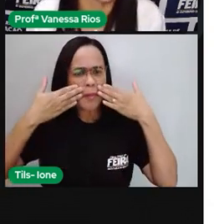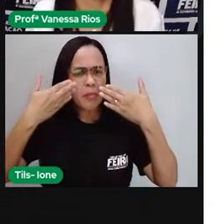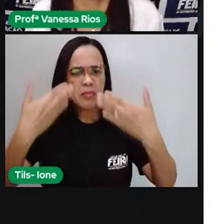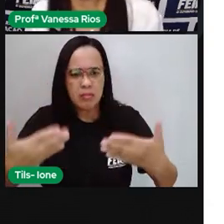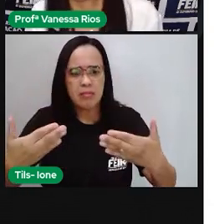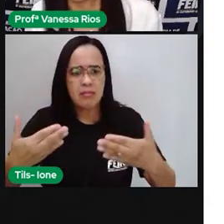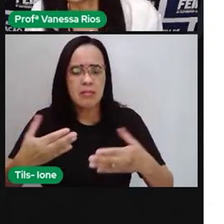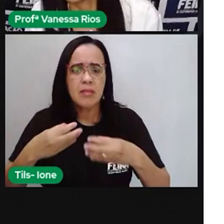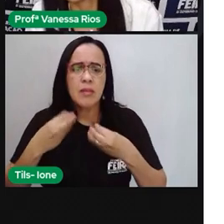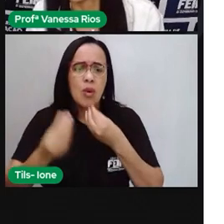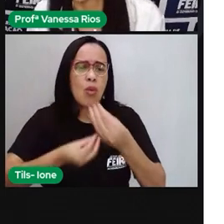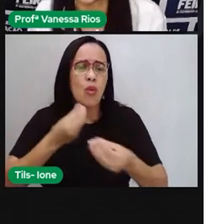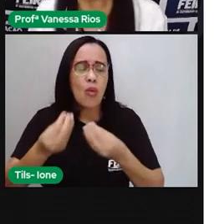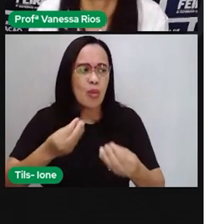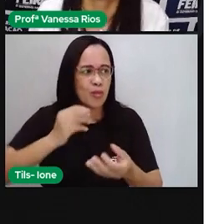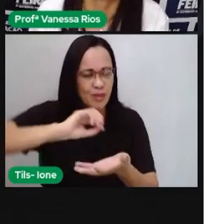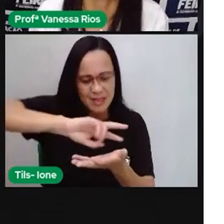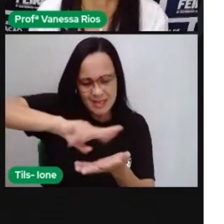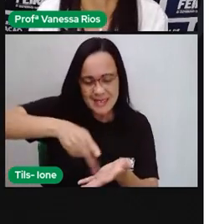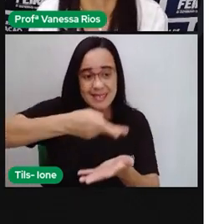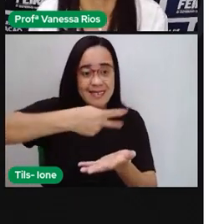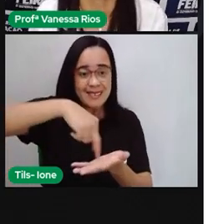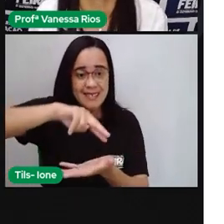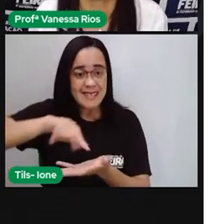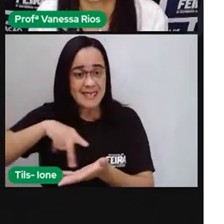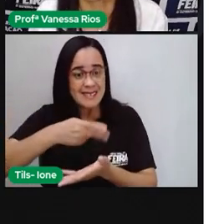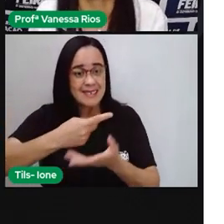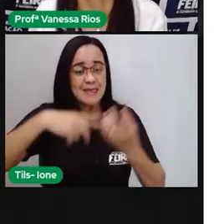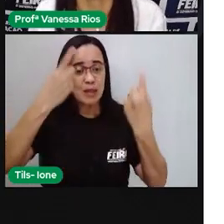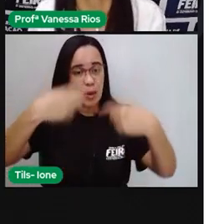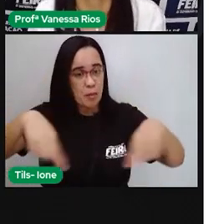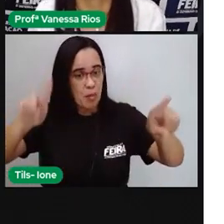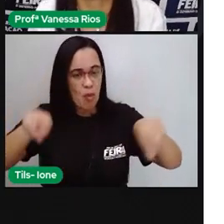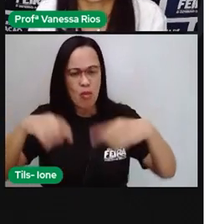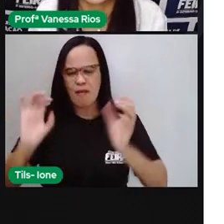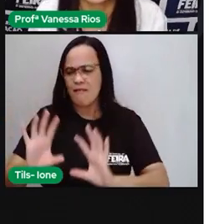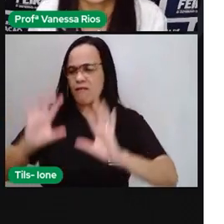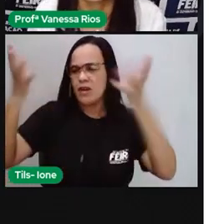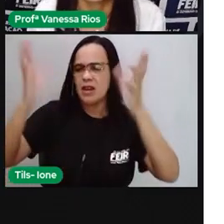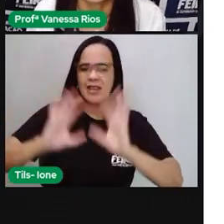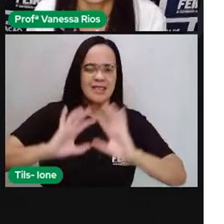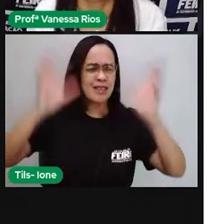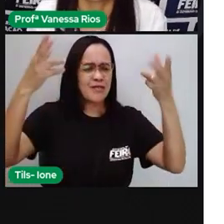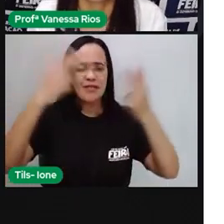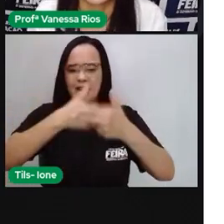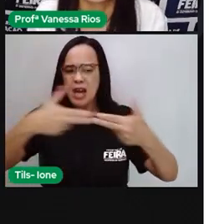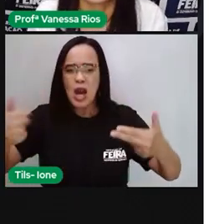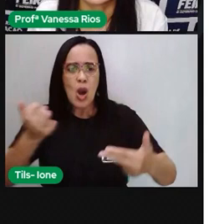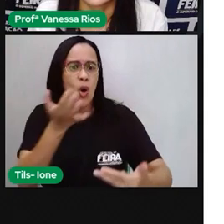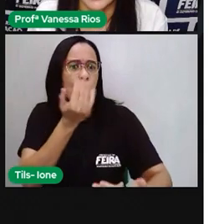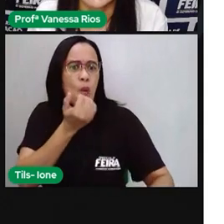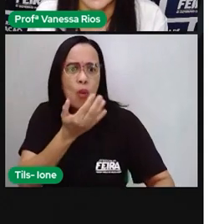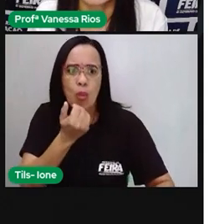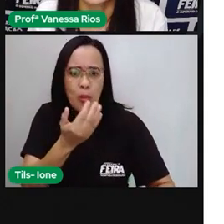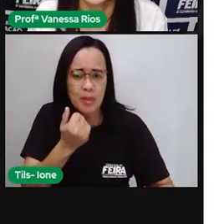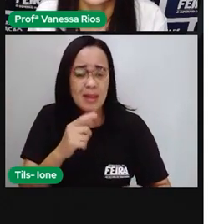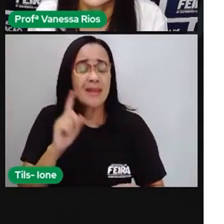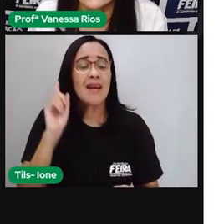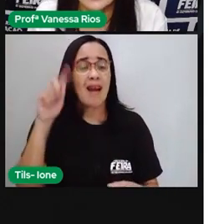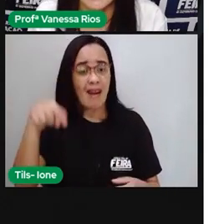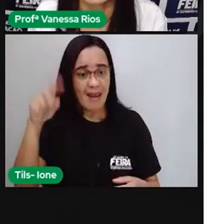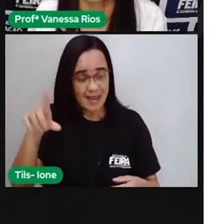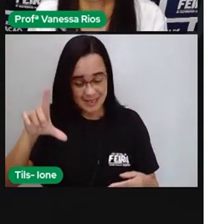Diante aí das danças, das músicas, das festas, da culinária. É bem presente aí a